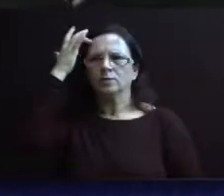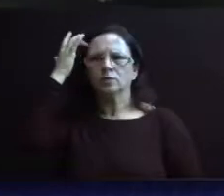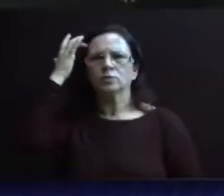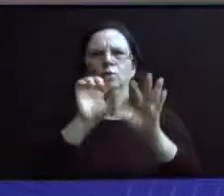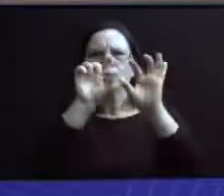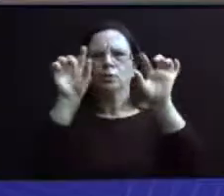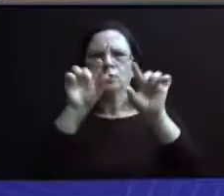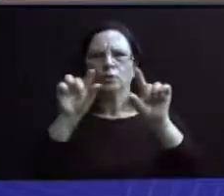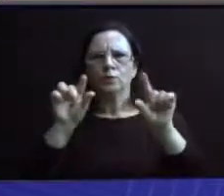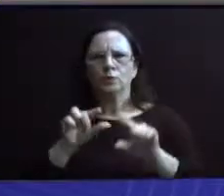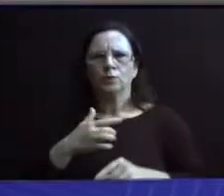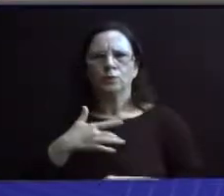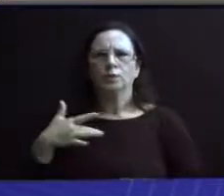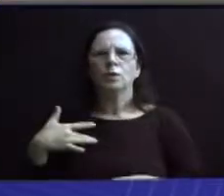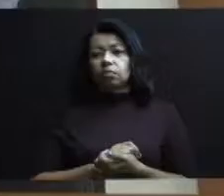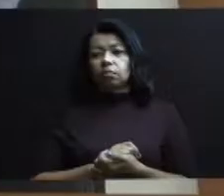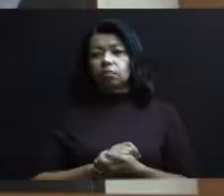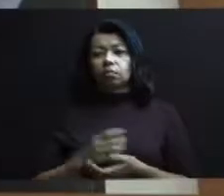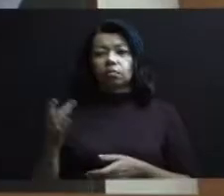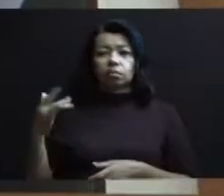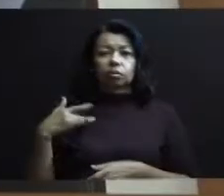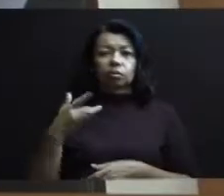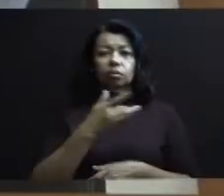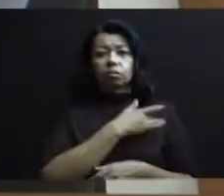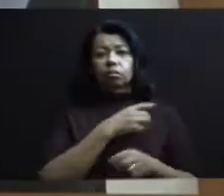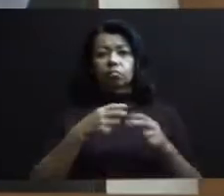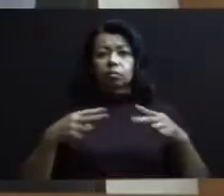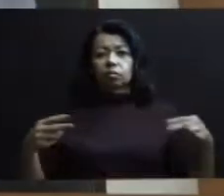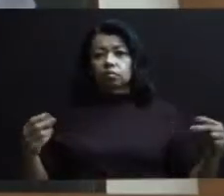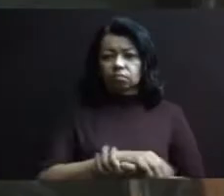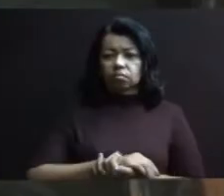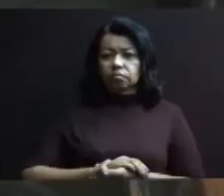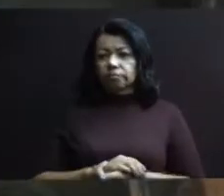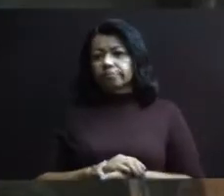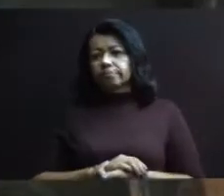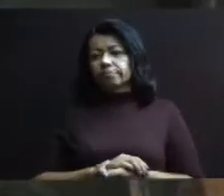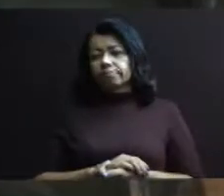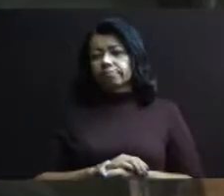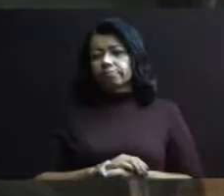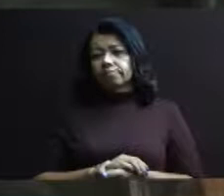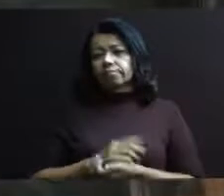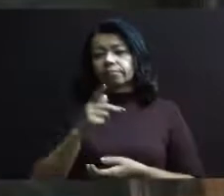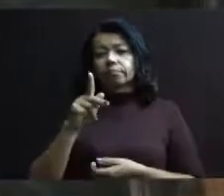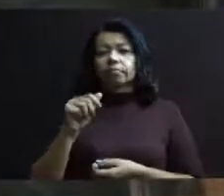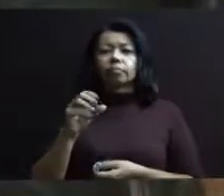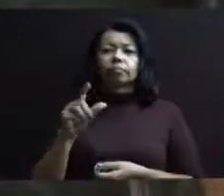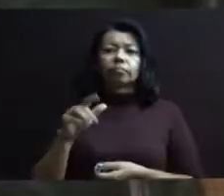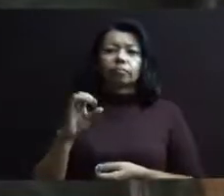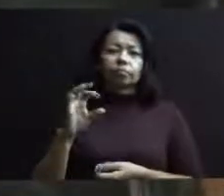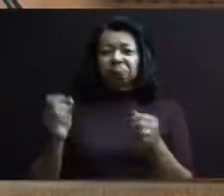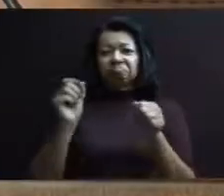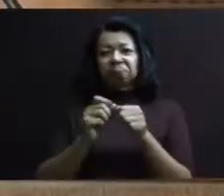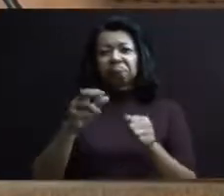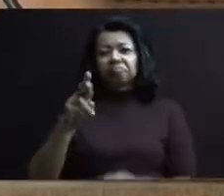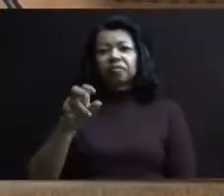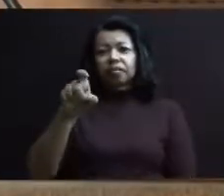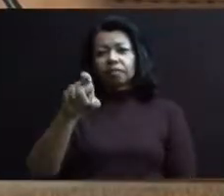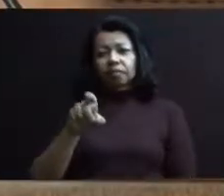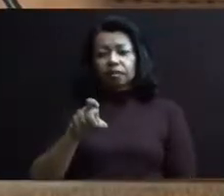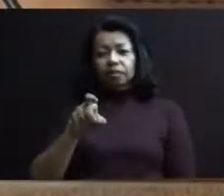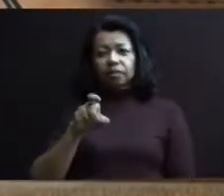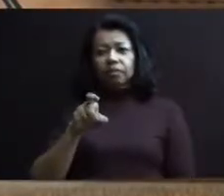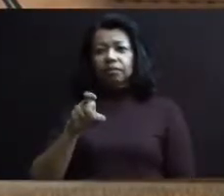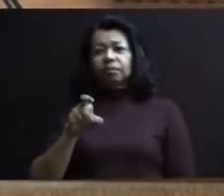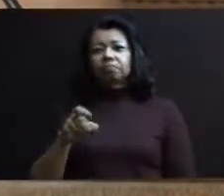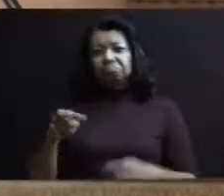Na mesa dos trabalhos também estiveram o vereador Jair Dubar, o presidente do Conselho Municipal de Saúde, Alessandro Oliveira, e o gerente